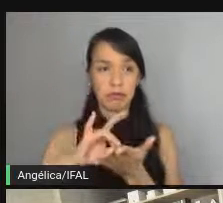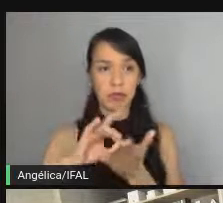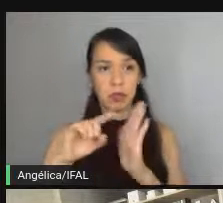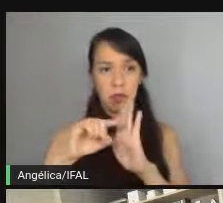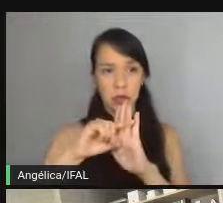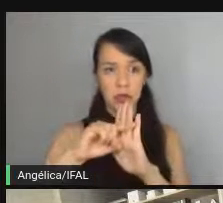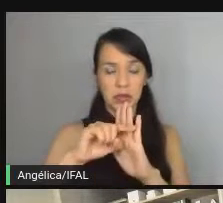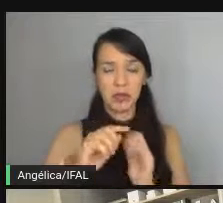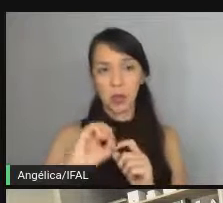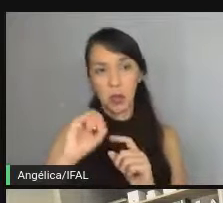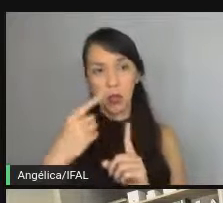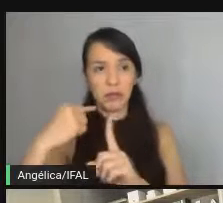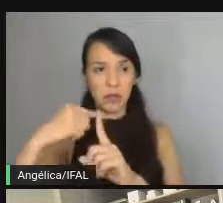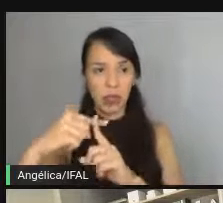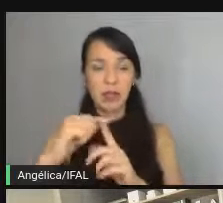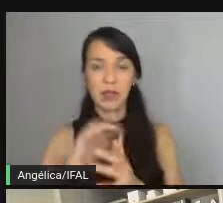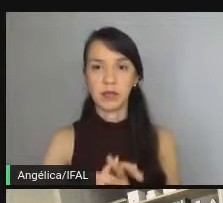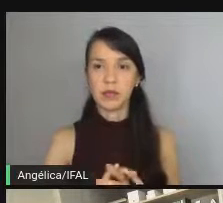válidos,